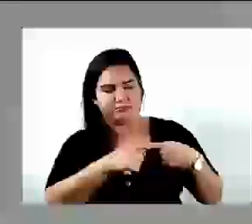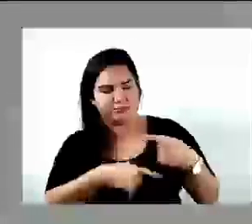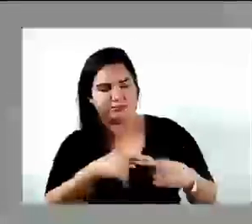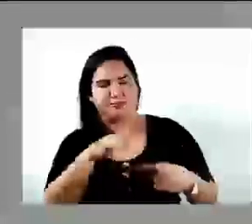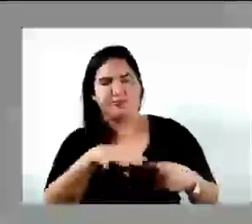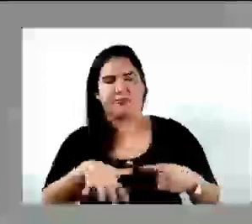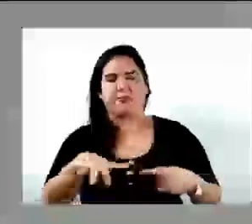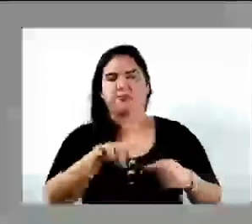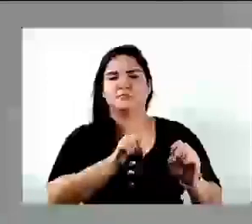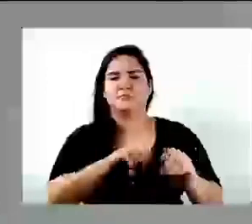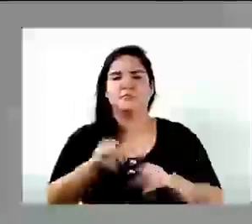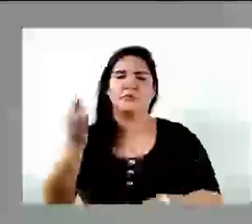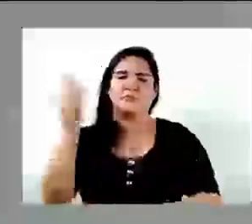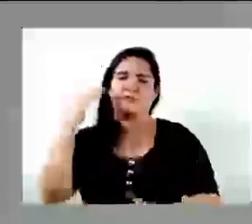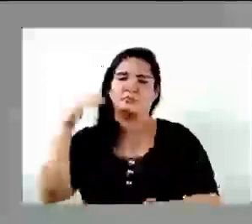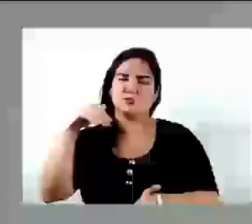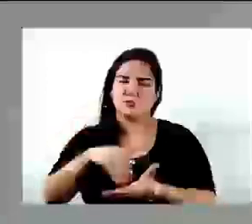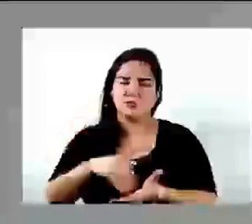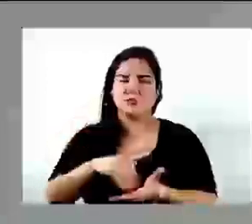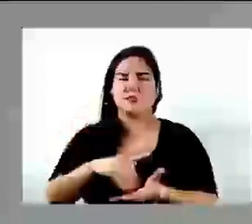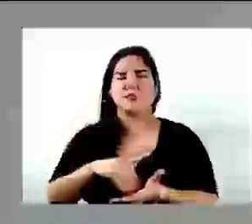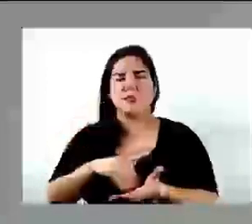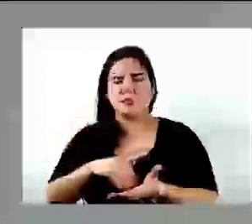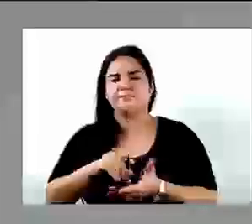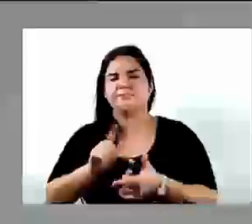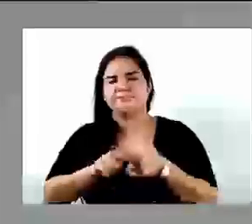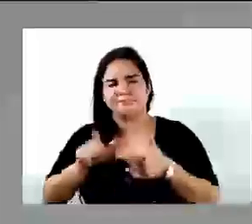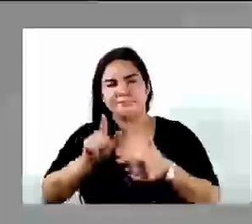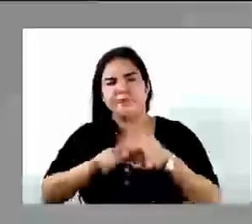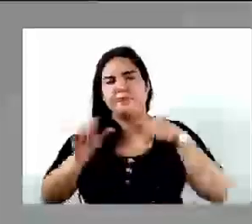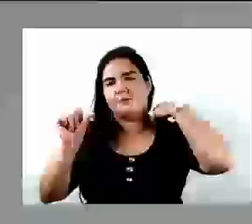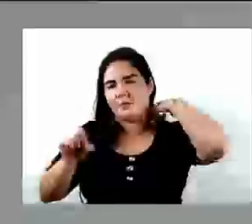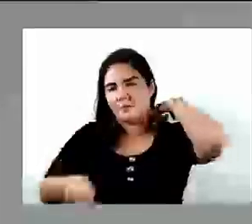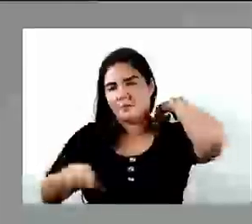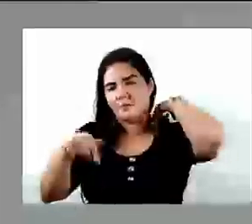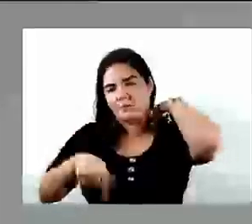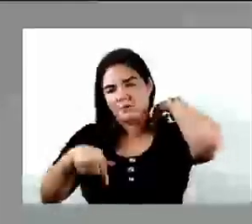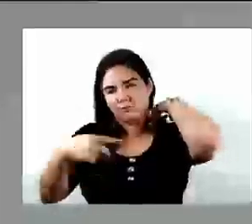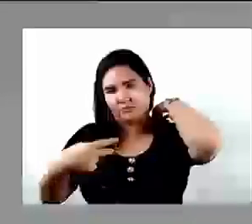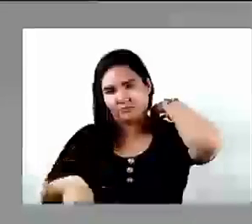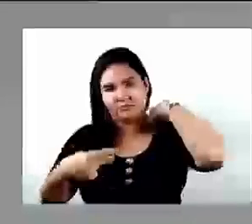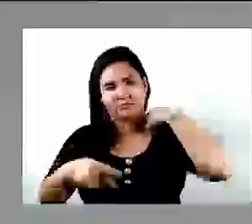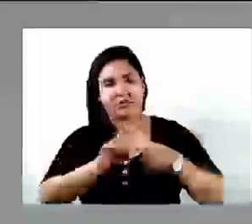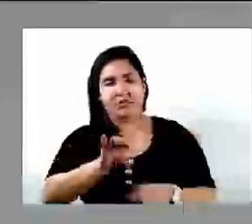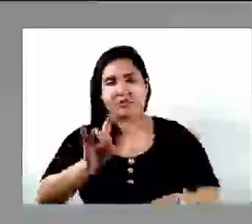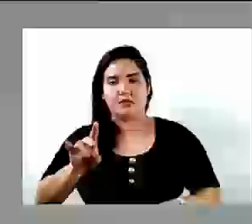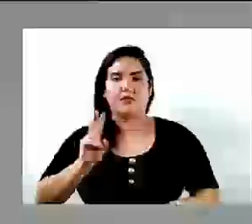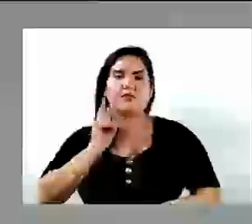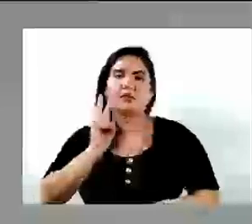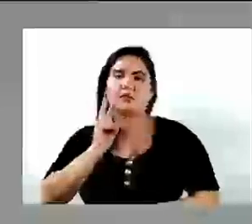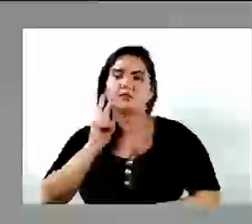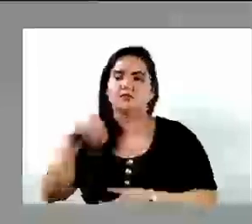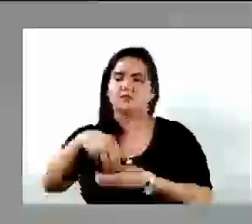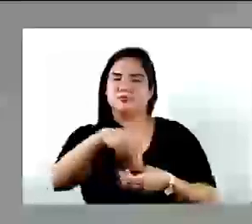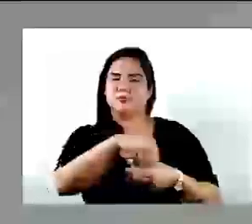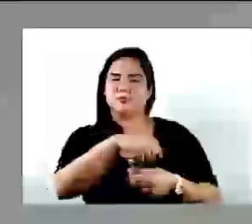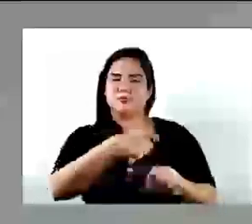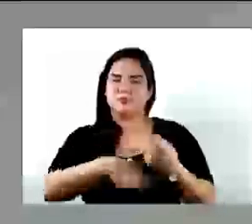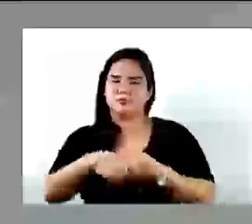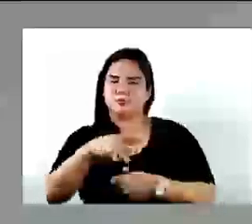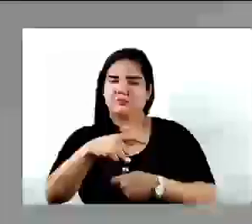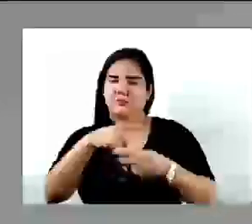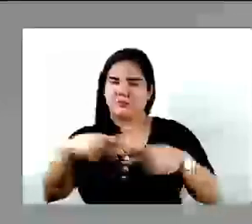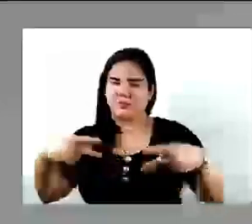da última gestão, foi muito cruel para o nosso município. A gente sabe que cada vereador dentro do seu gabinete tem as suas demandas, e já não são